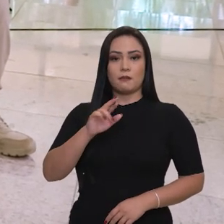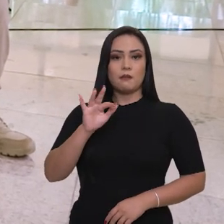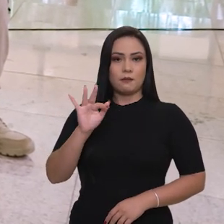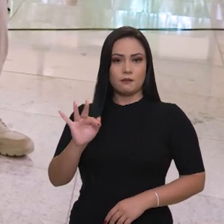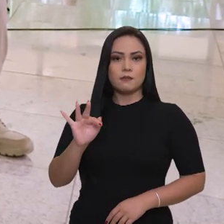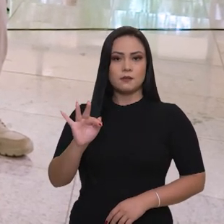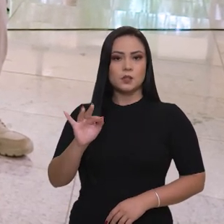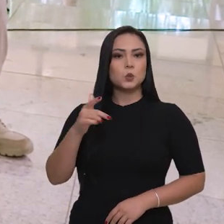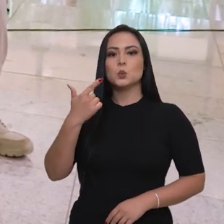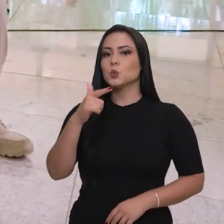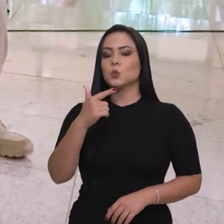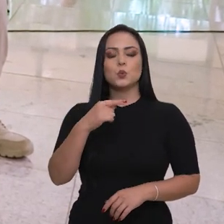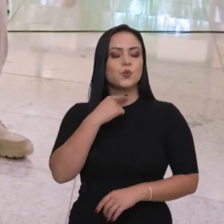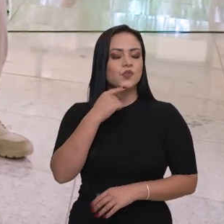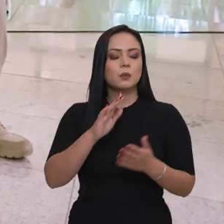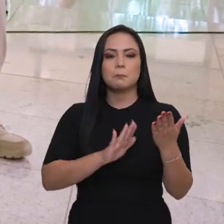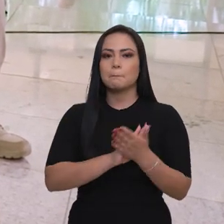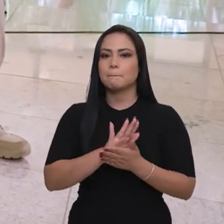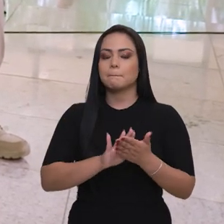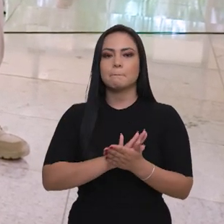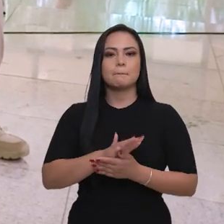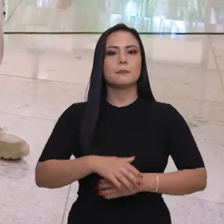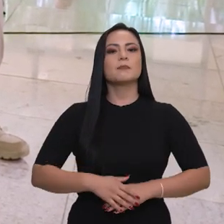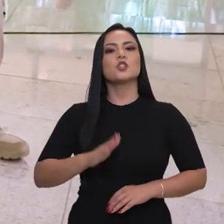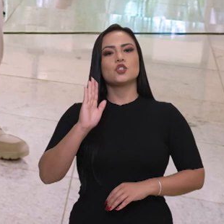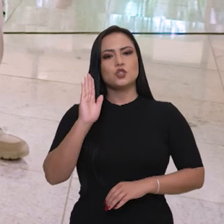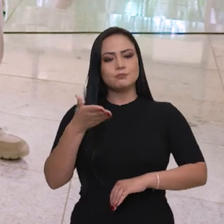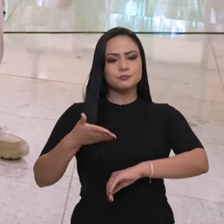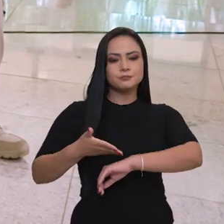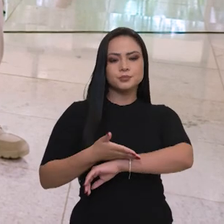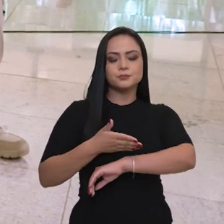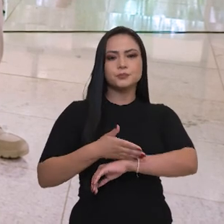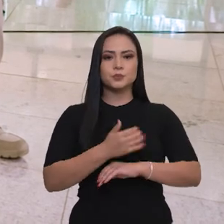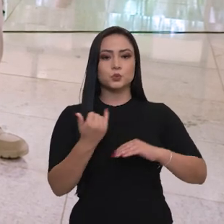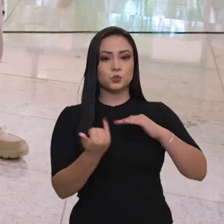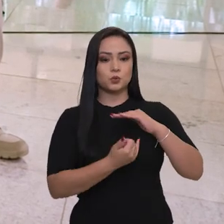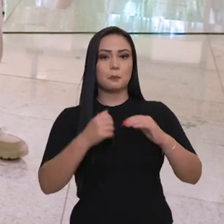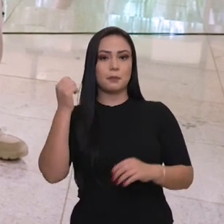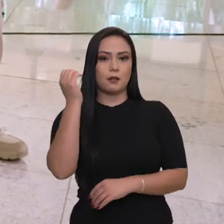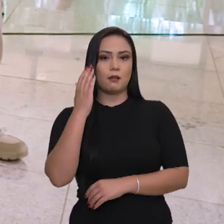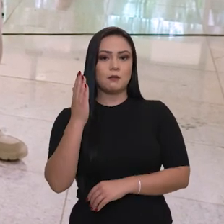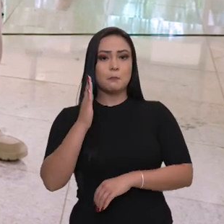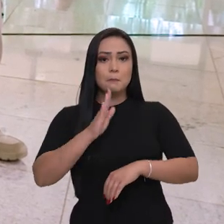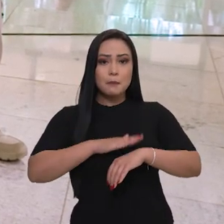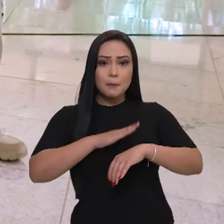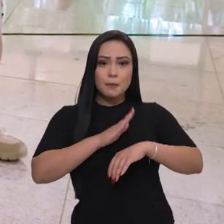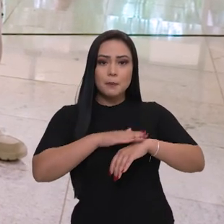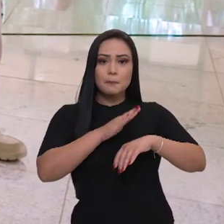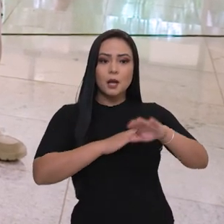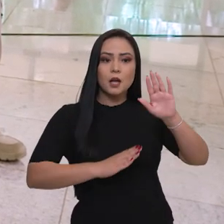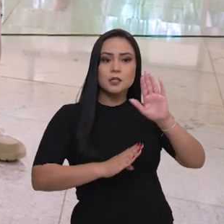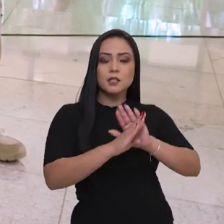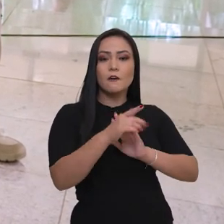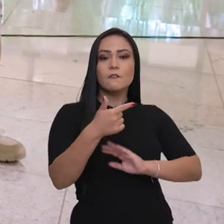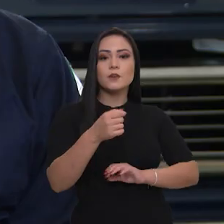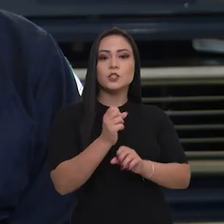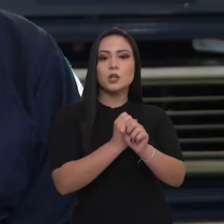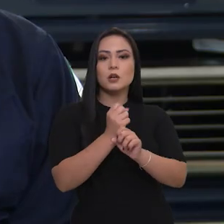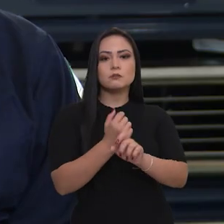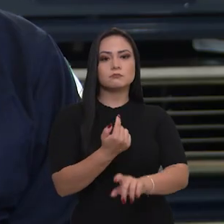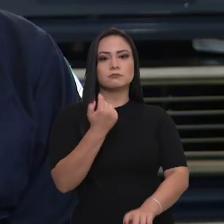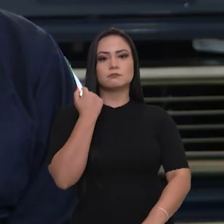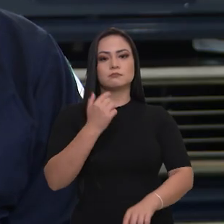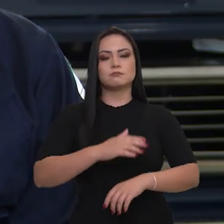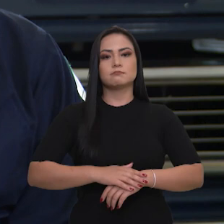Federal, não tenho dúvida, está entre as instituições brasileiras que mais cresceu nos últimos 20